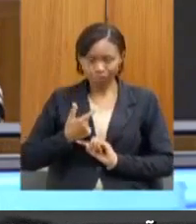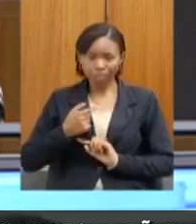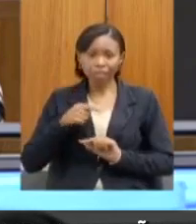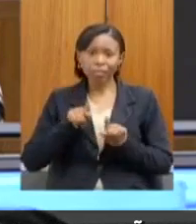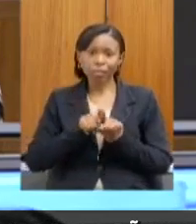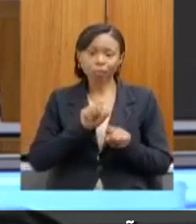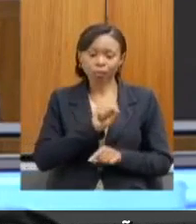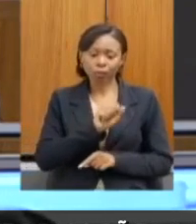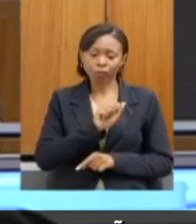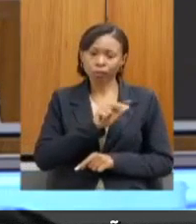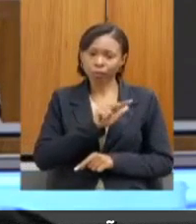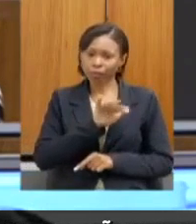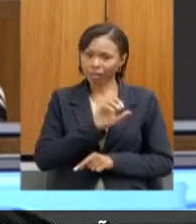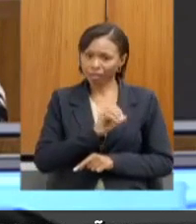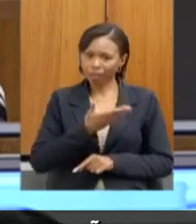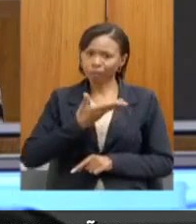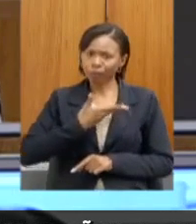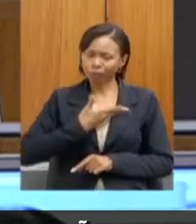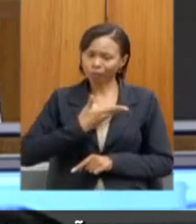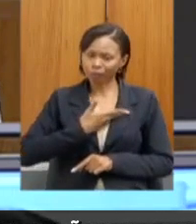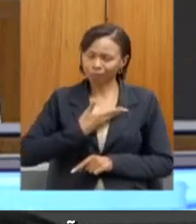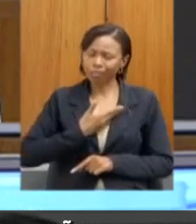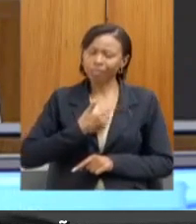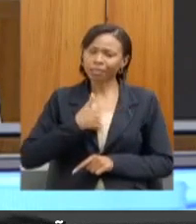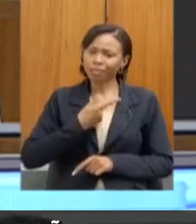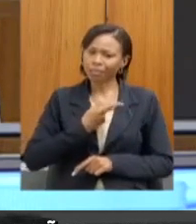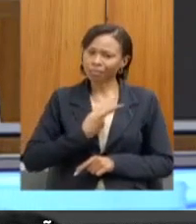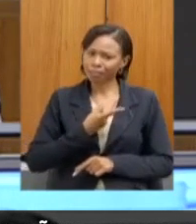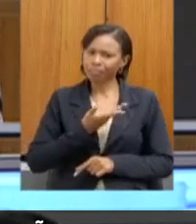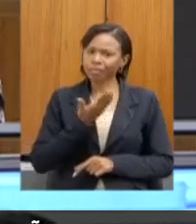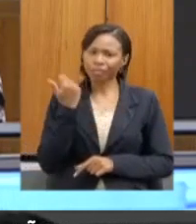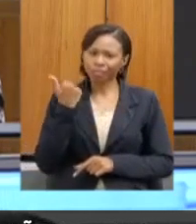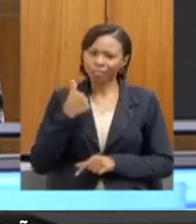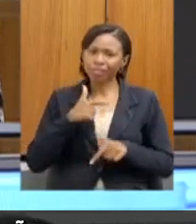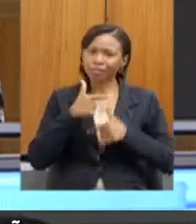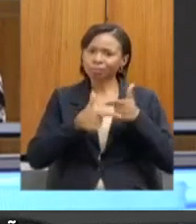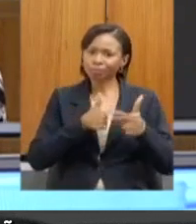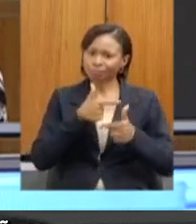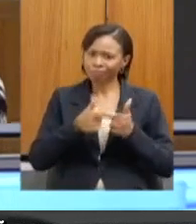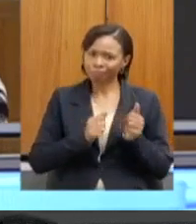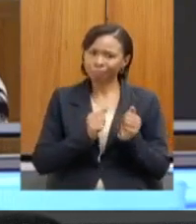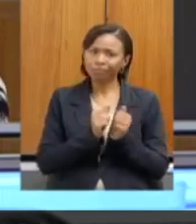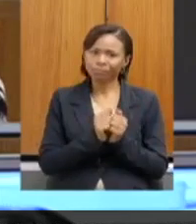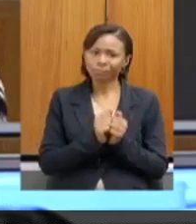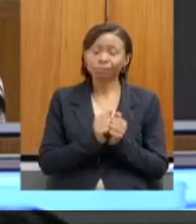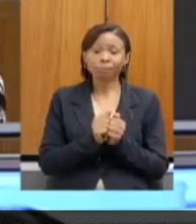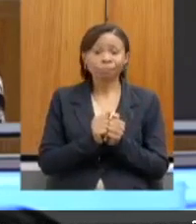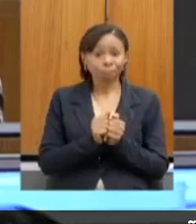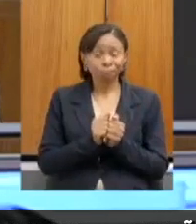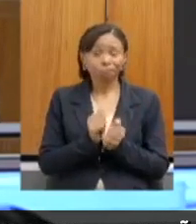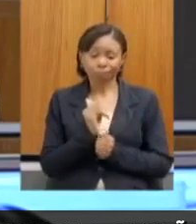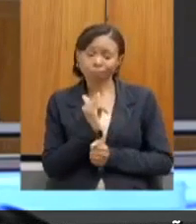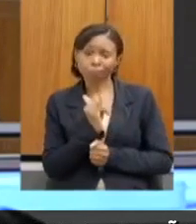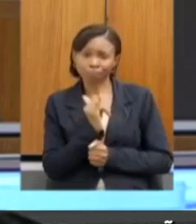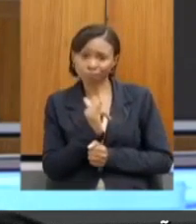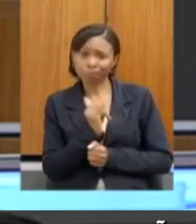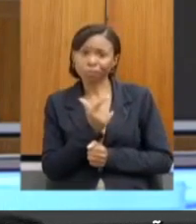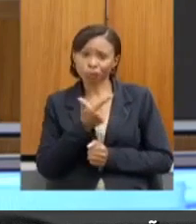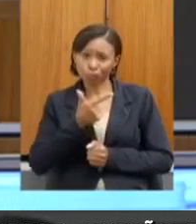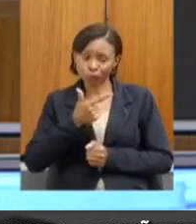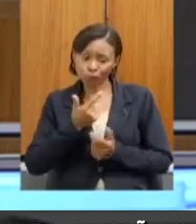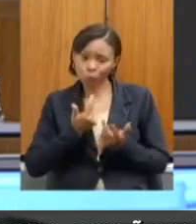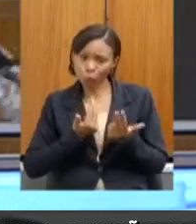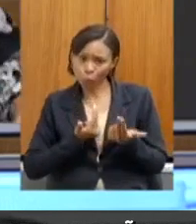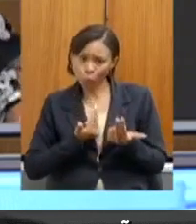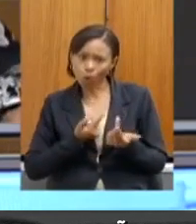Sávio Souza Cruz, a quem tive honra de trabalhar junto e retorno a ele todas as palavras e as